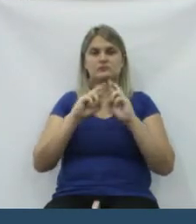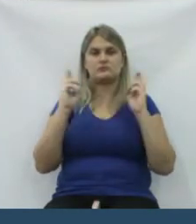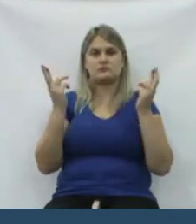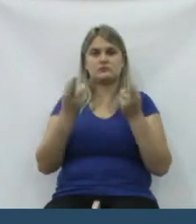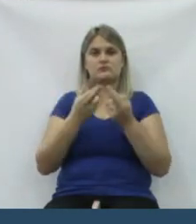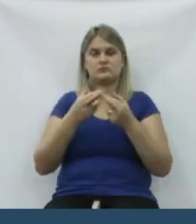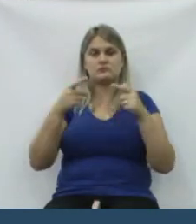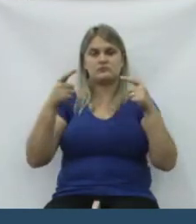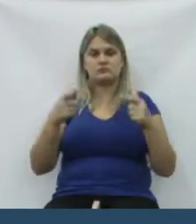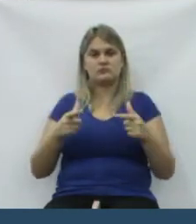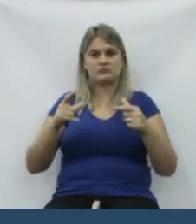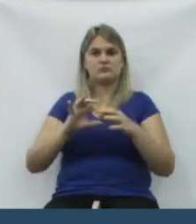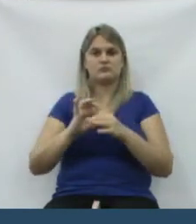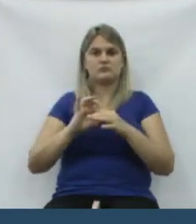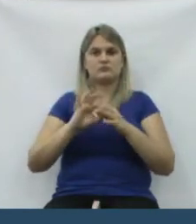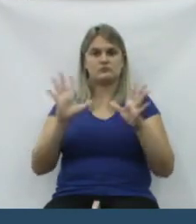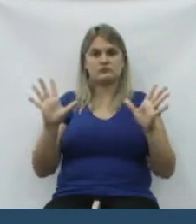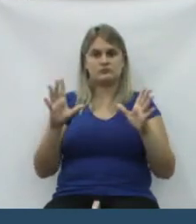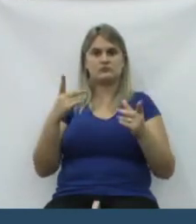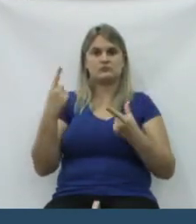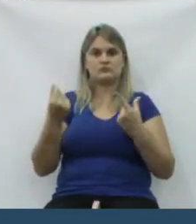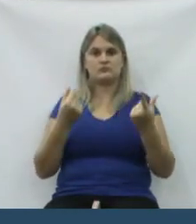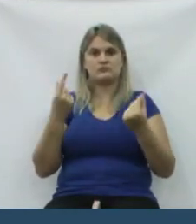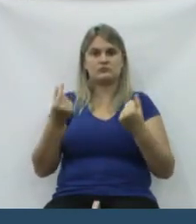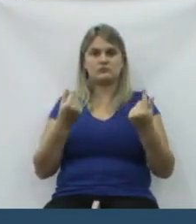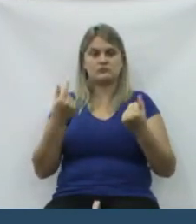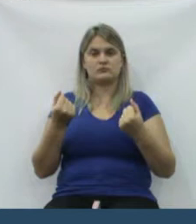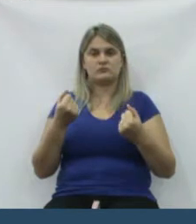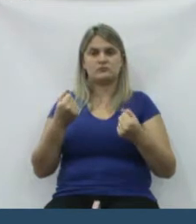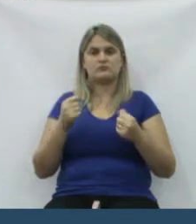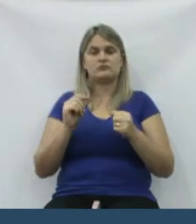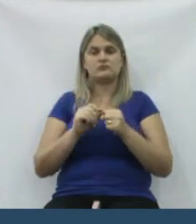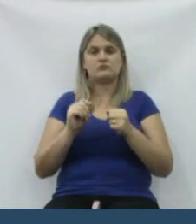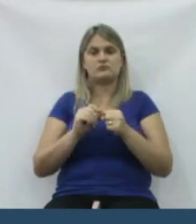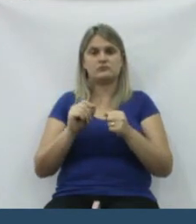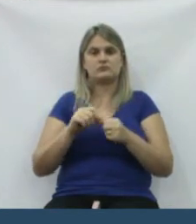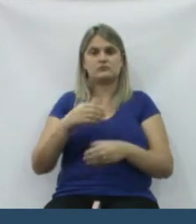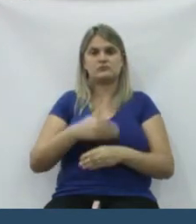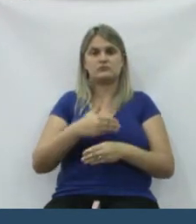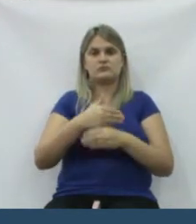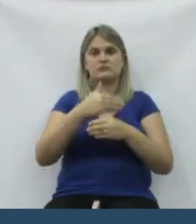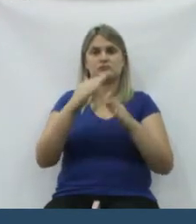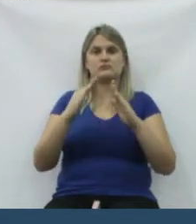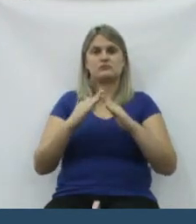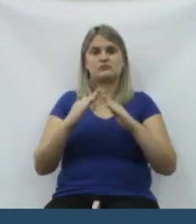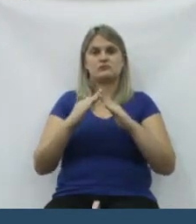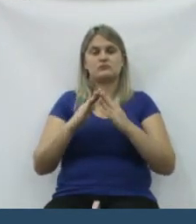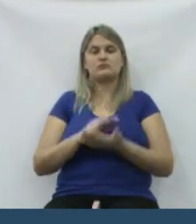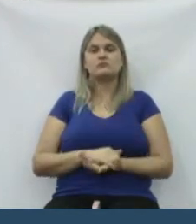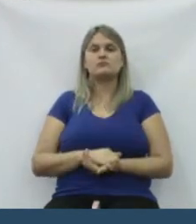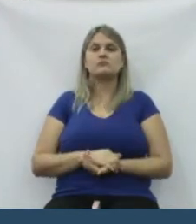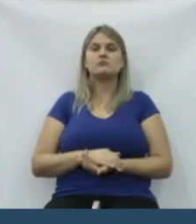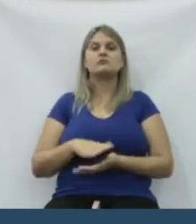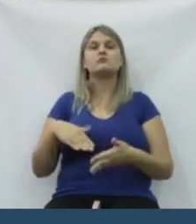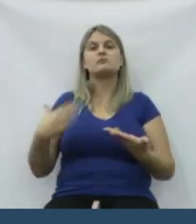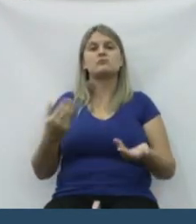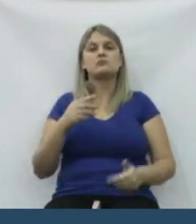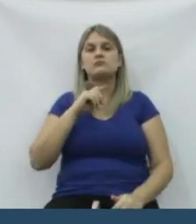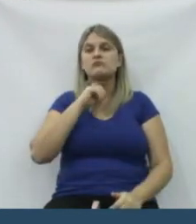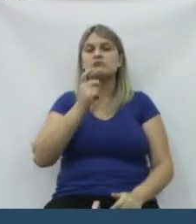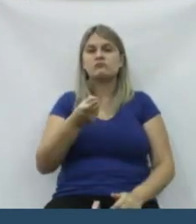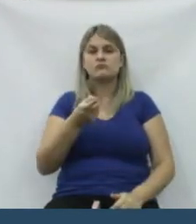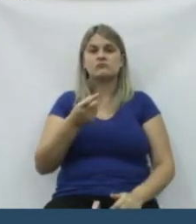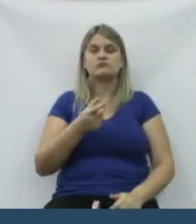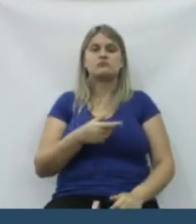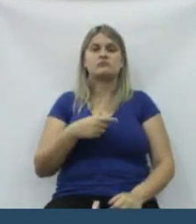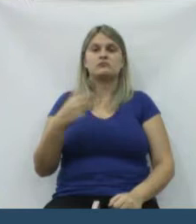reunião, e é onde foi liberado o dinheiro para que fizesse excursão nessas casas. Então, não